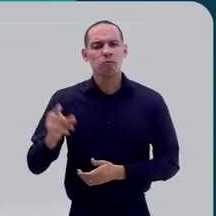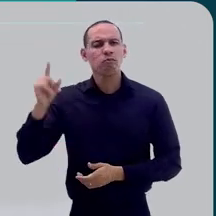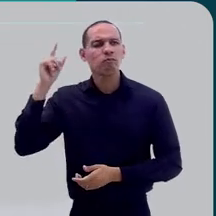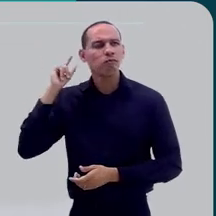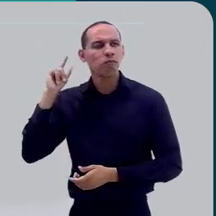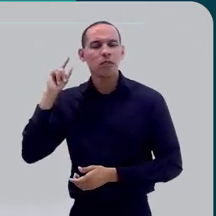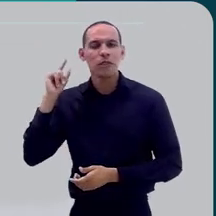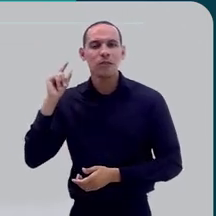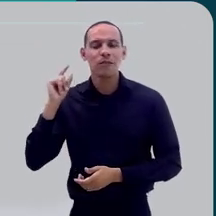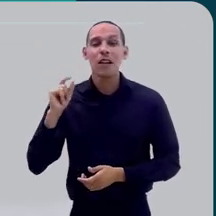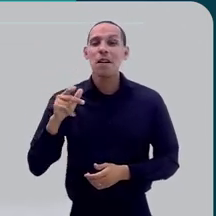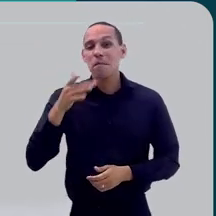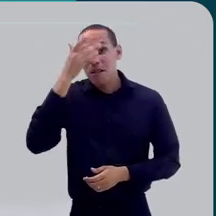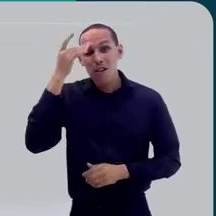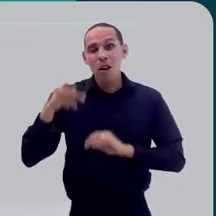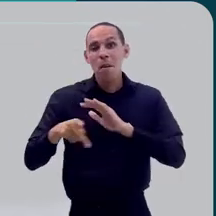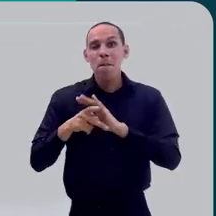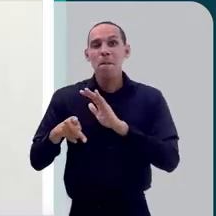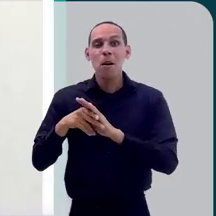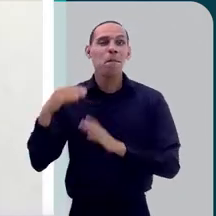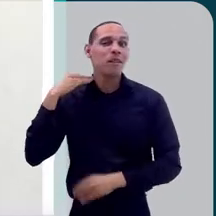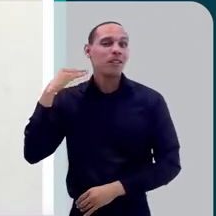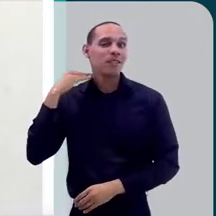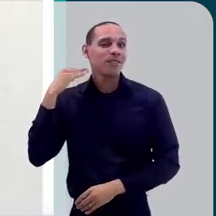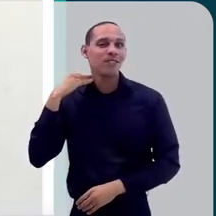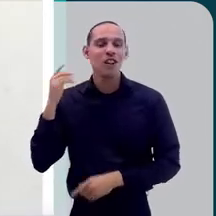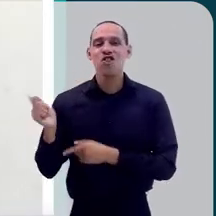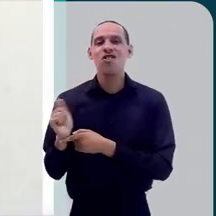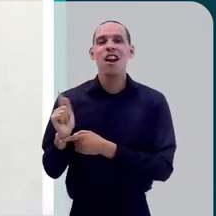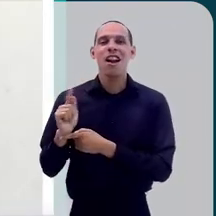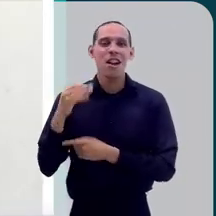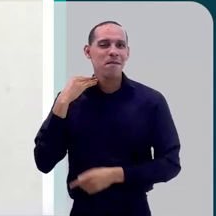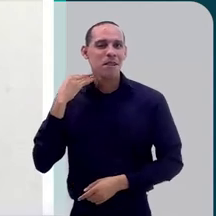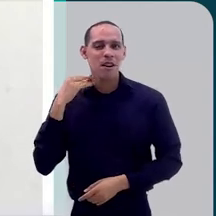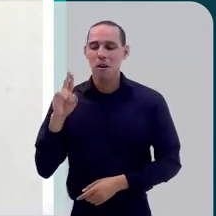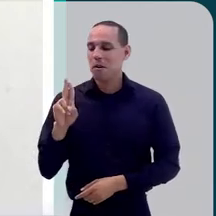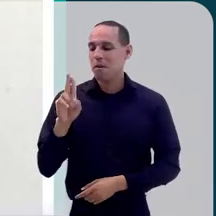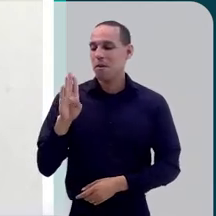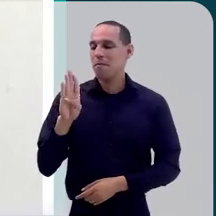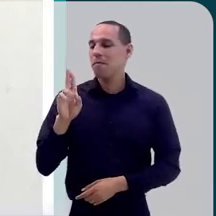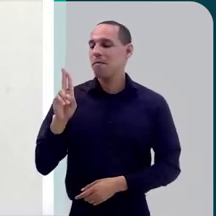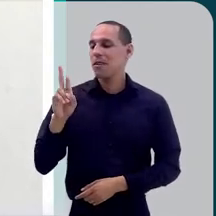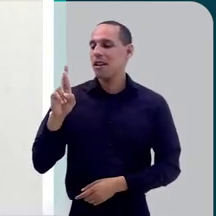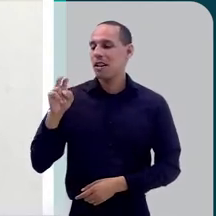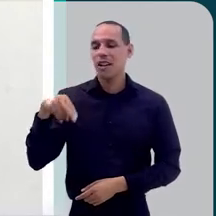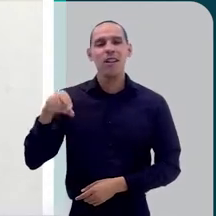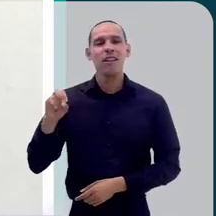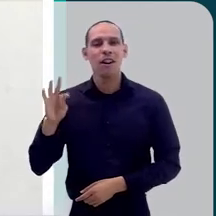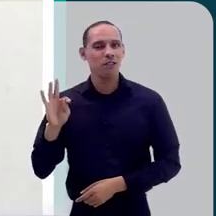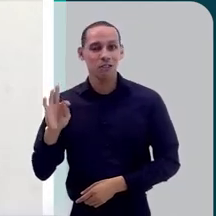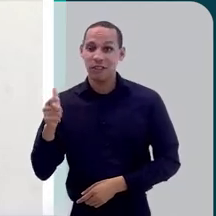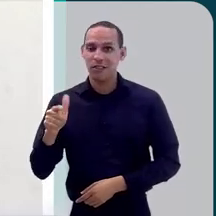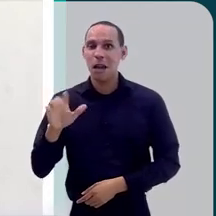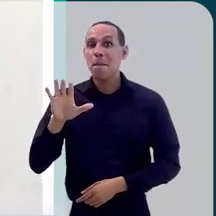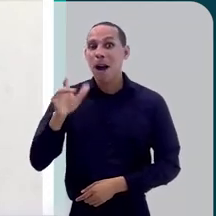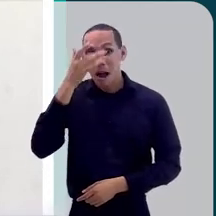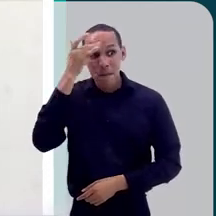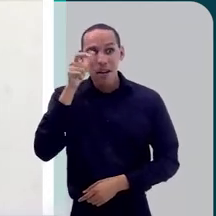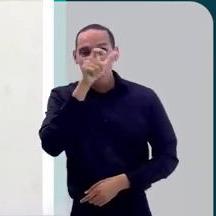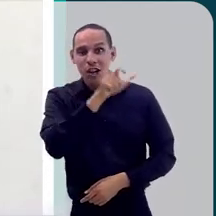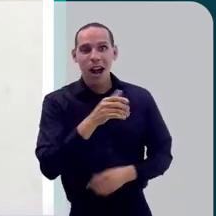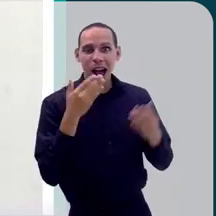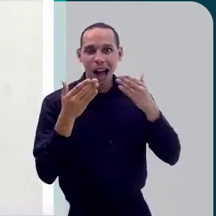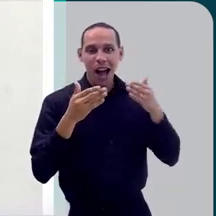tempo, mas bancários. Gerente de banco não costuma ter burnout. Mas caixa tem.